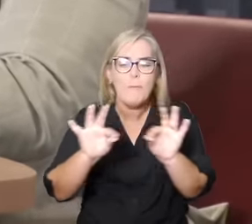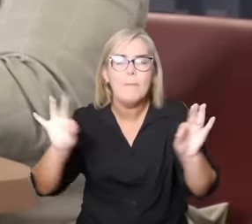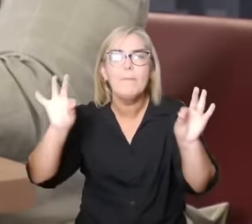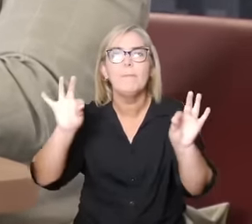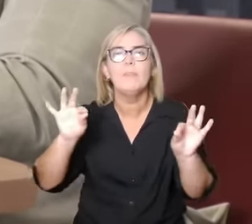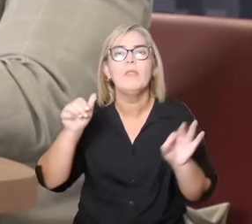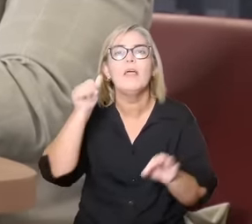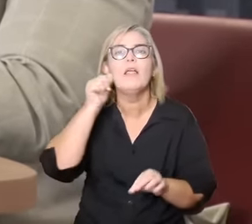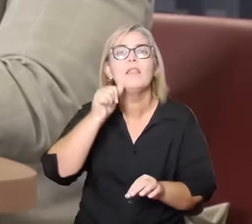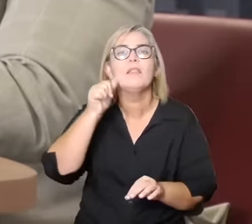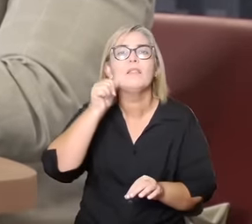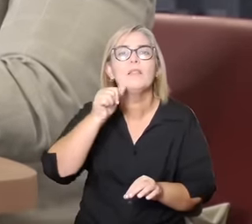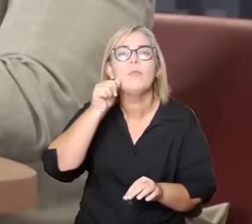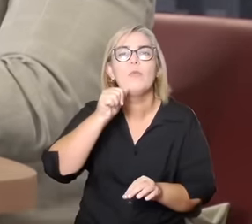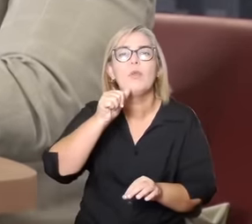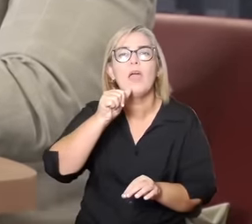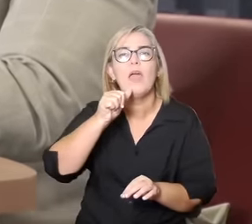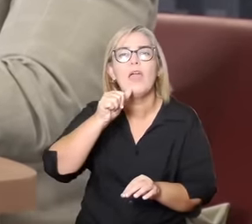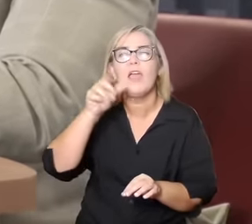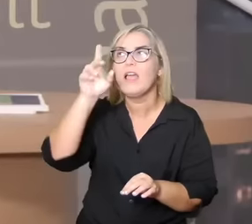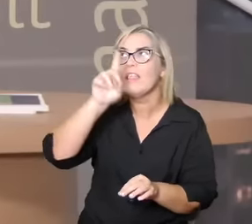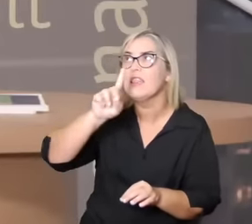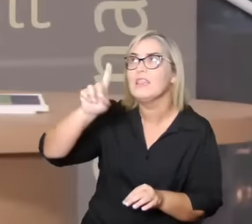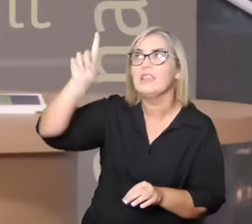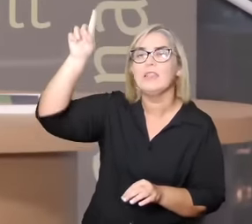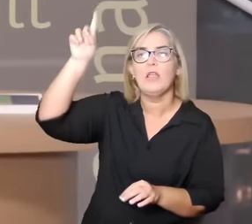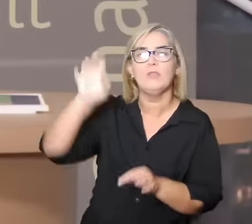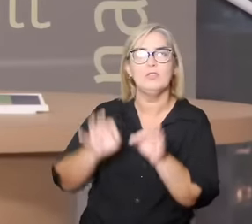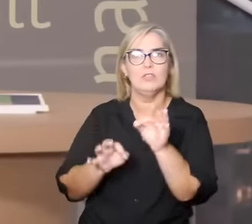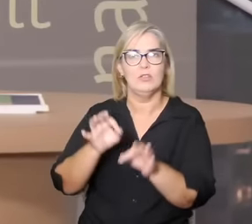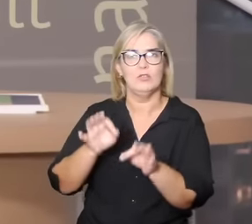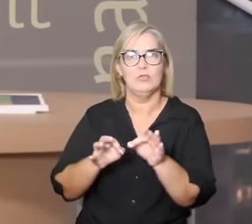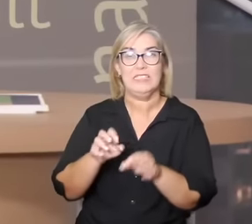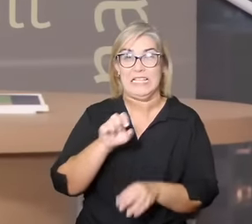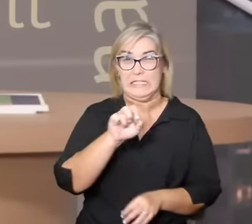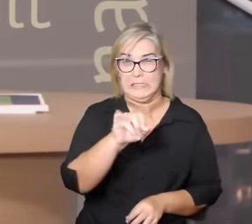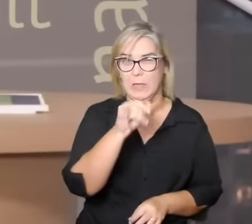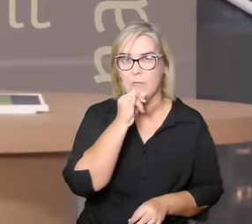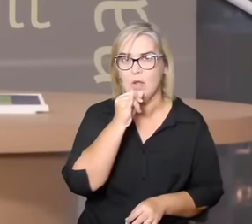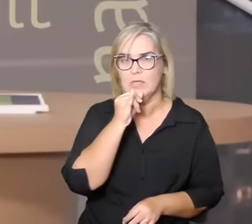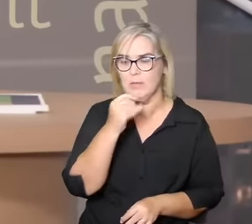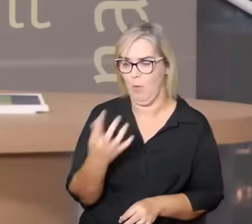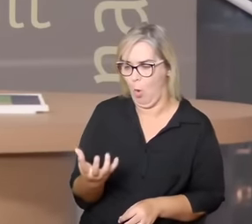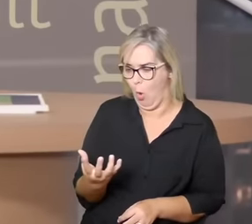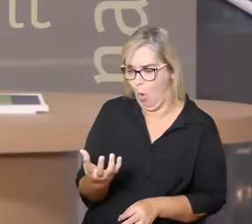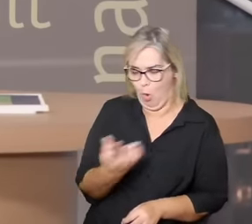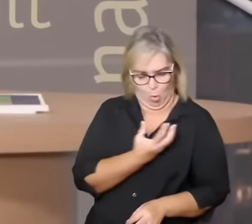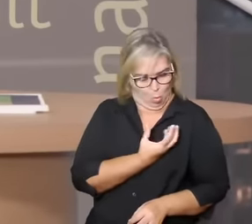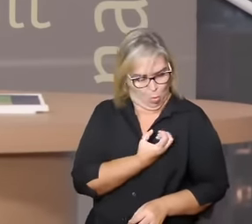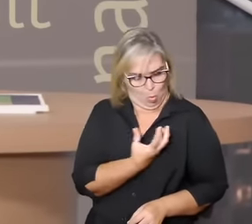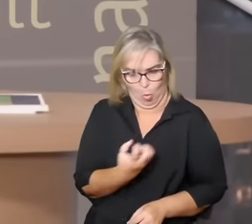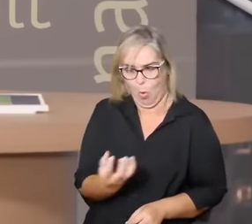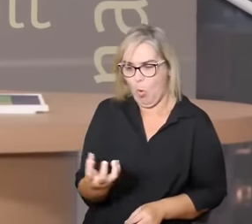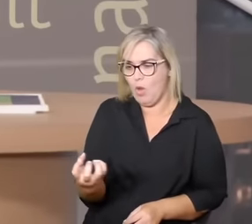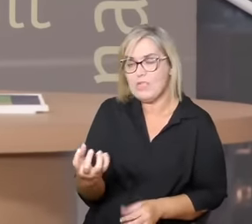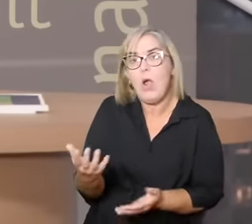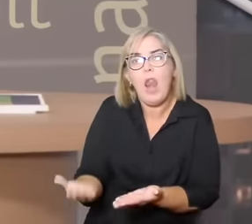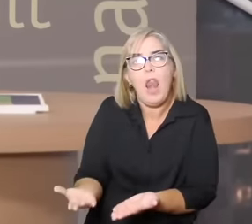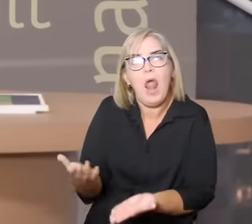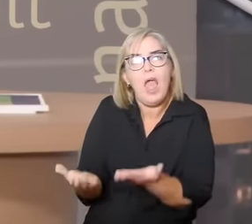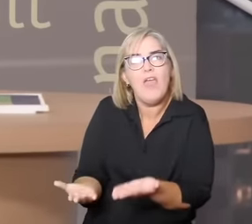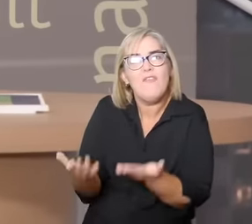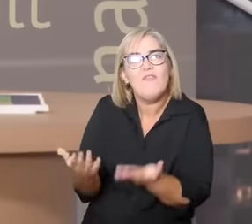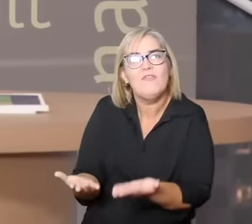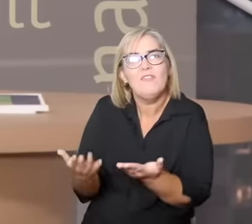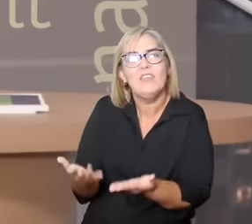coração seja leve. Se o coração for leve, essa pessoa fez um bom percurso na vida. O que isso tem a ver com o